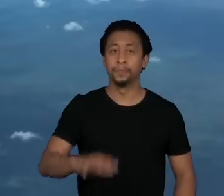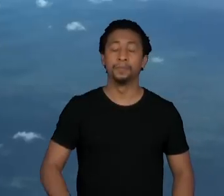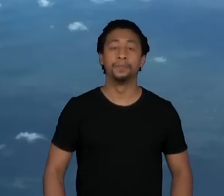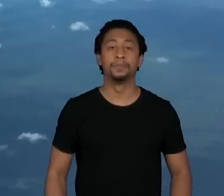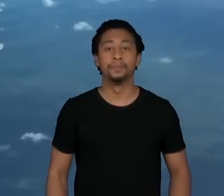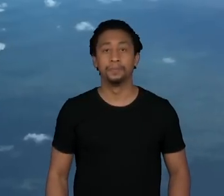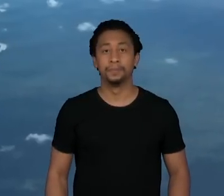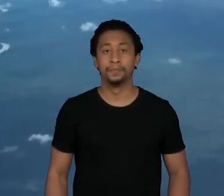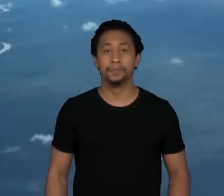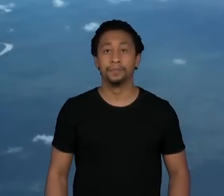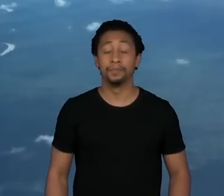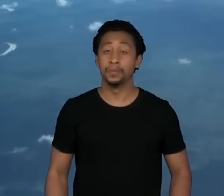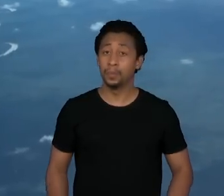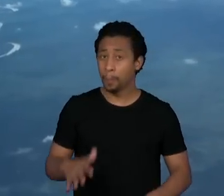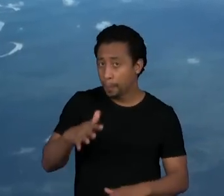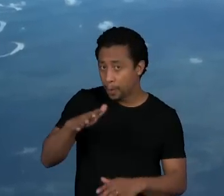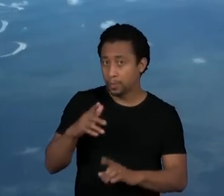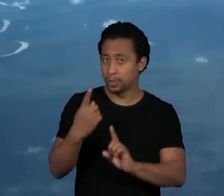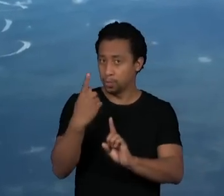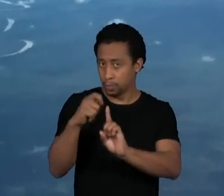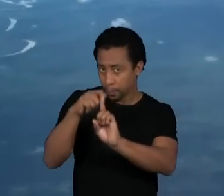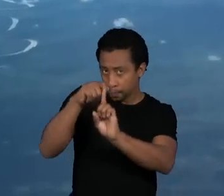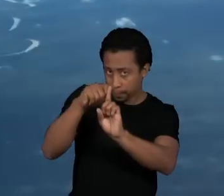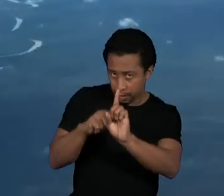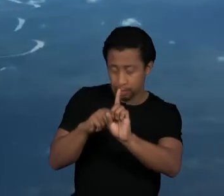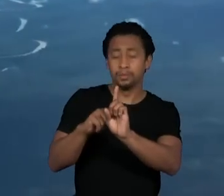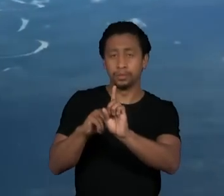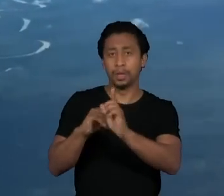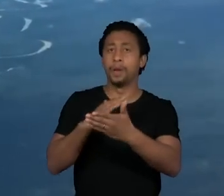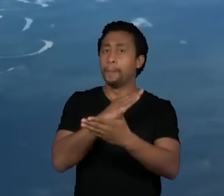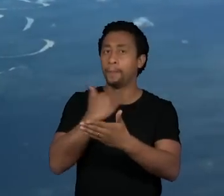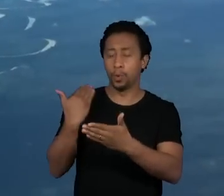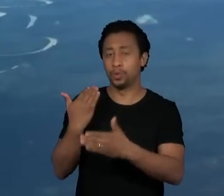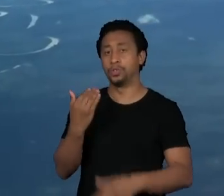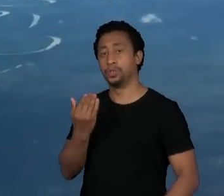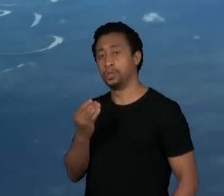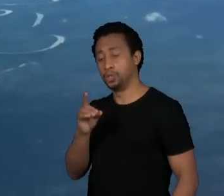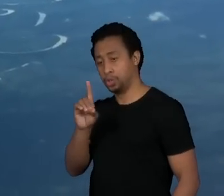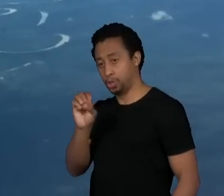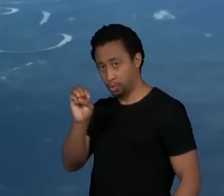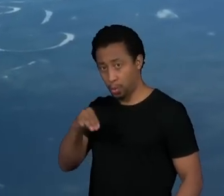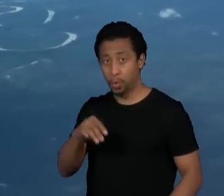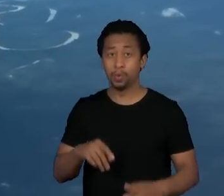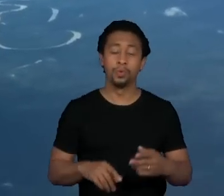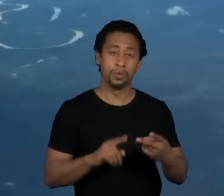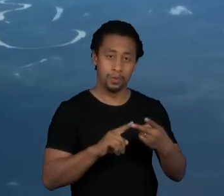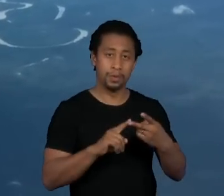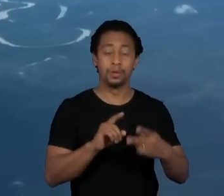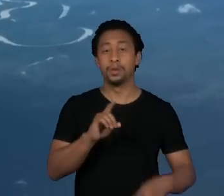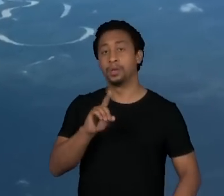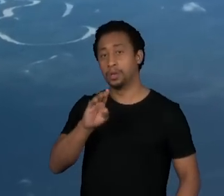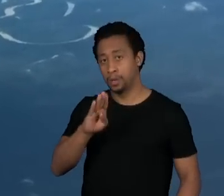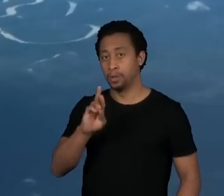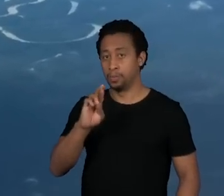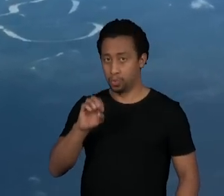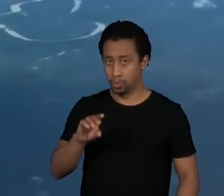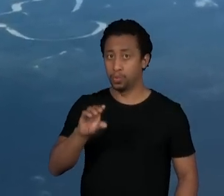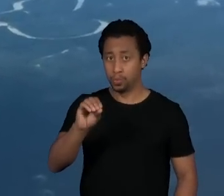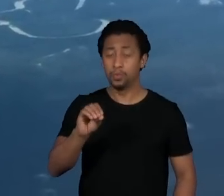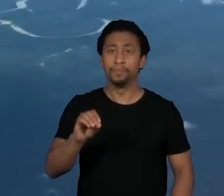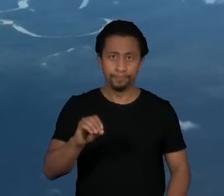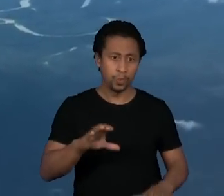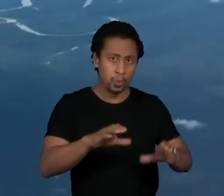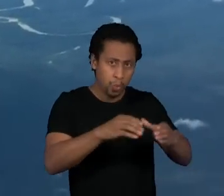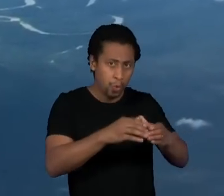Pouco mais de um mês após as mortes de Bruno Pereira e de Dom Filipes, garimpeiros armados tentam intimidar